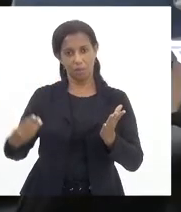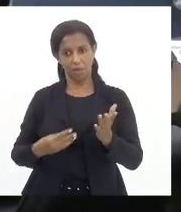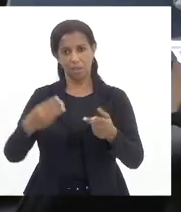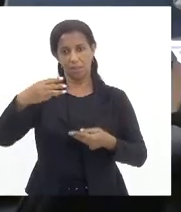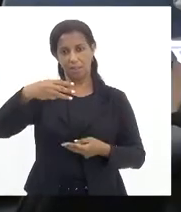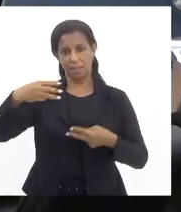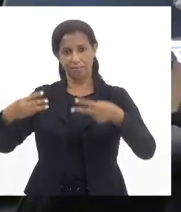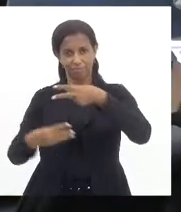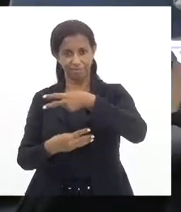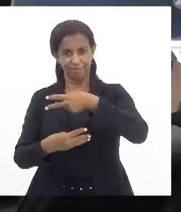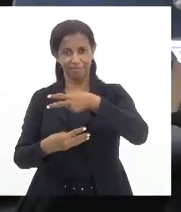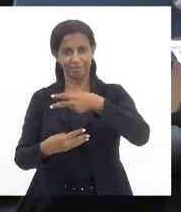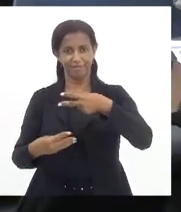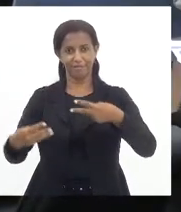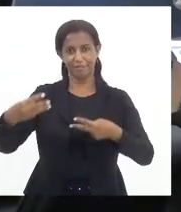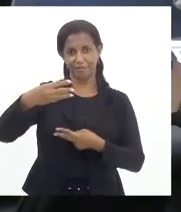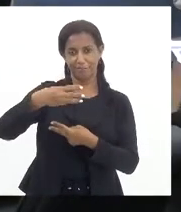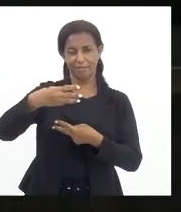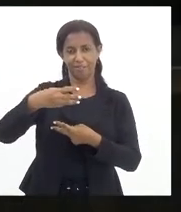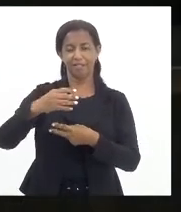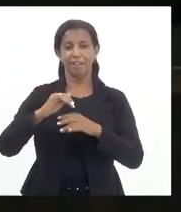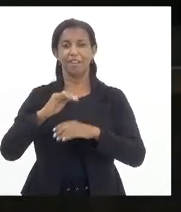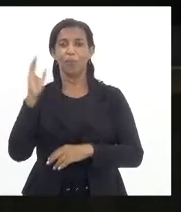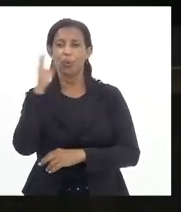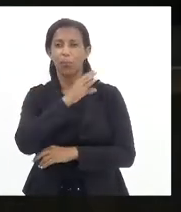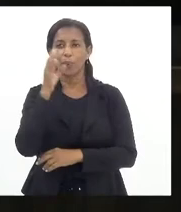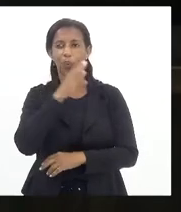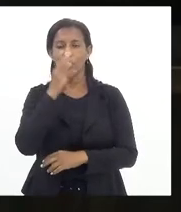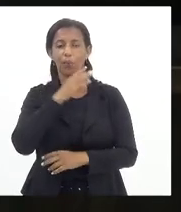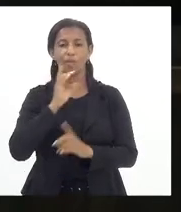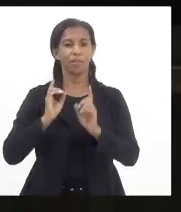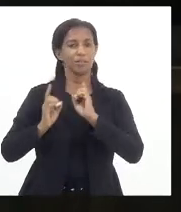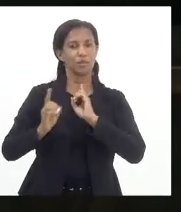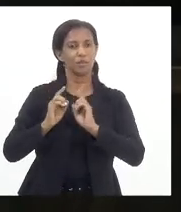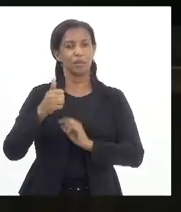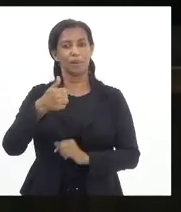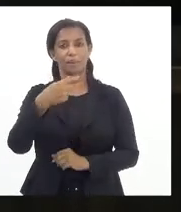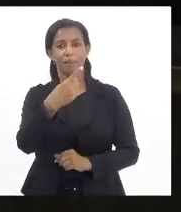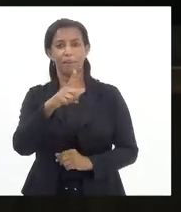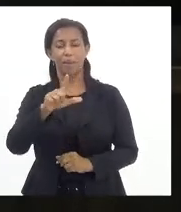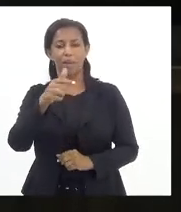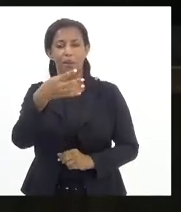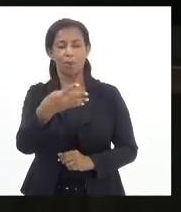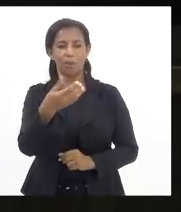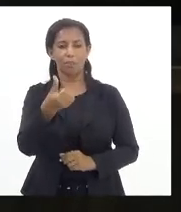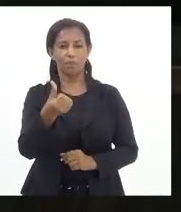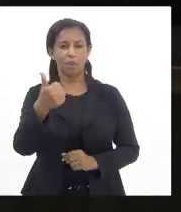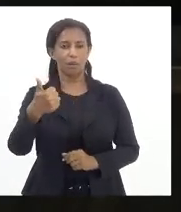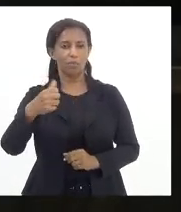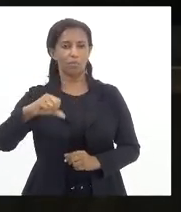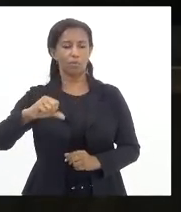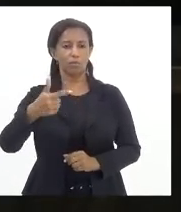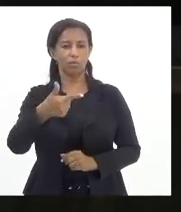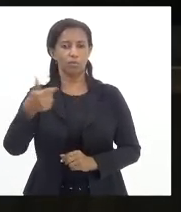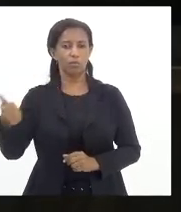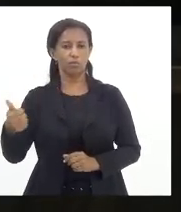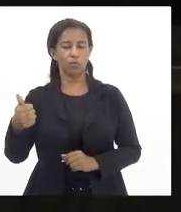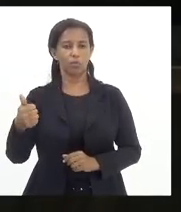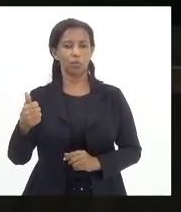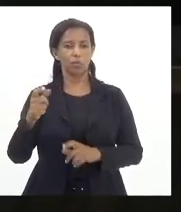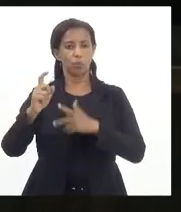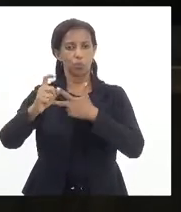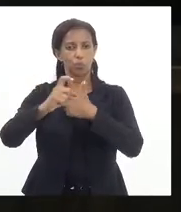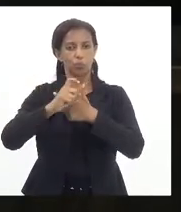nisso como estão aprovados anuncio em regime de urgência de discussão único projeto de lei 4691 de 21 de autoria do poder